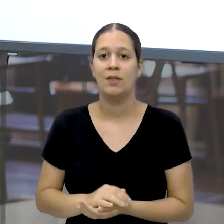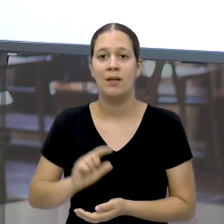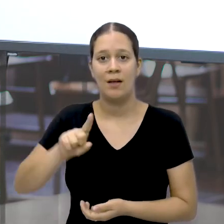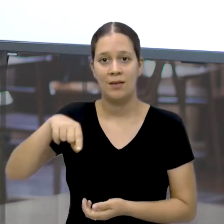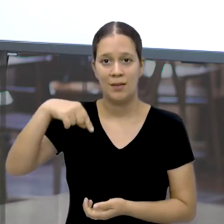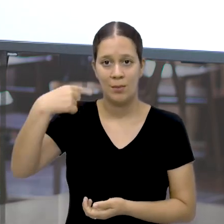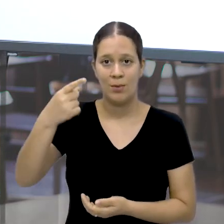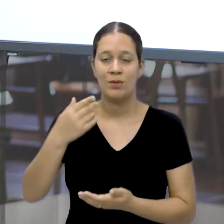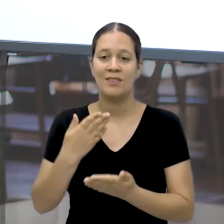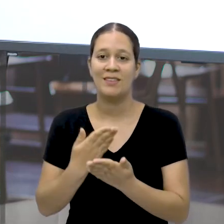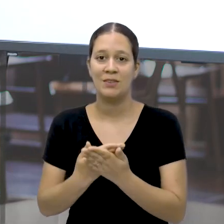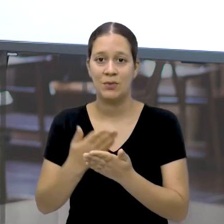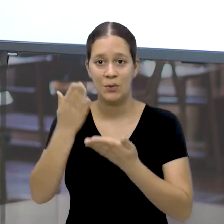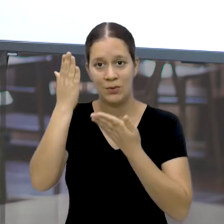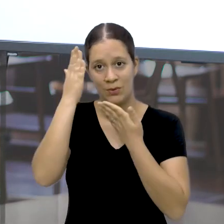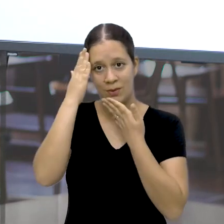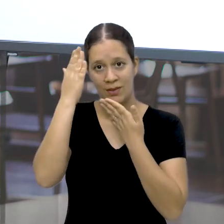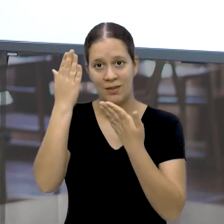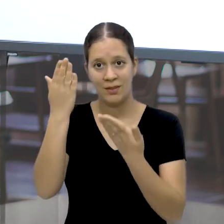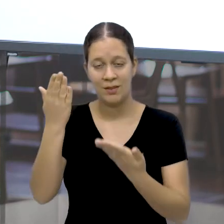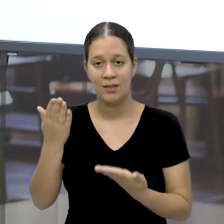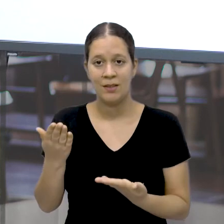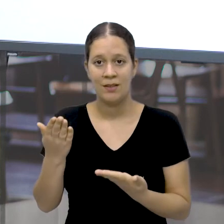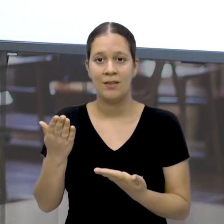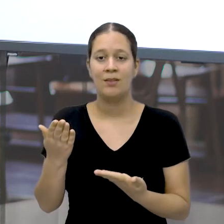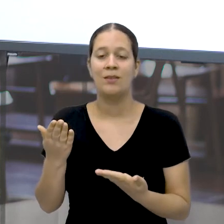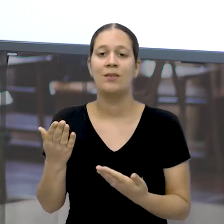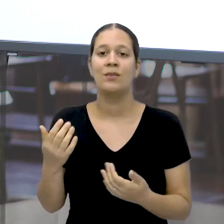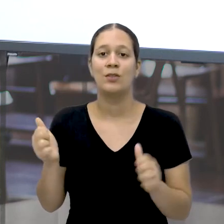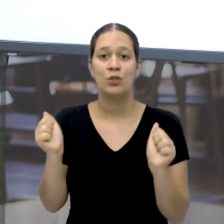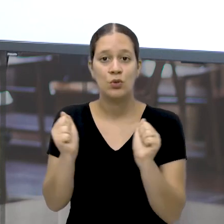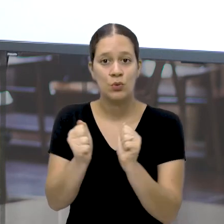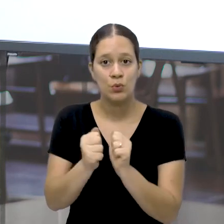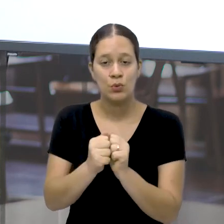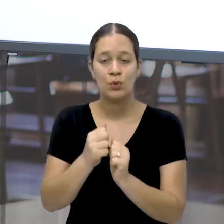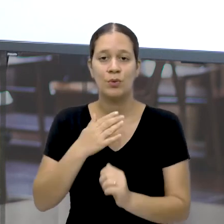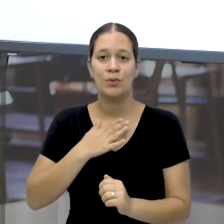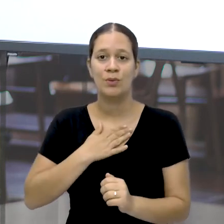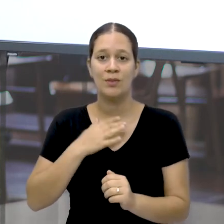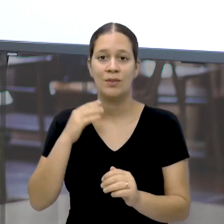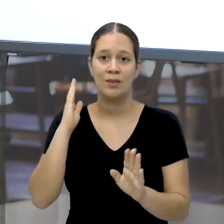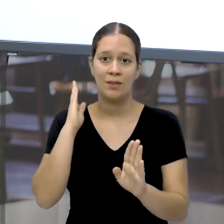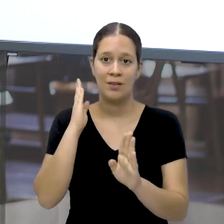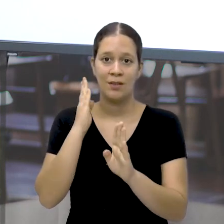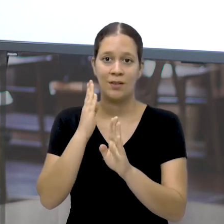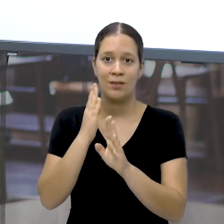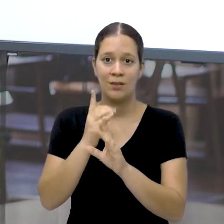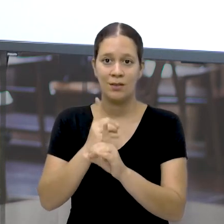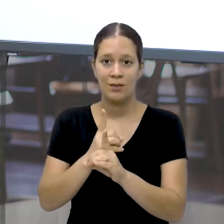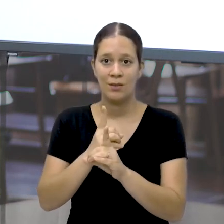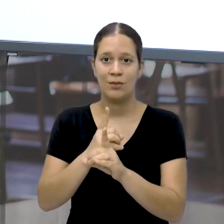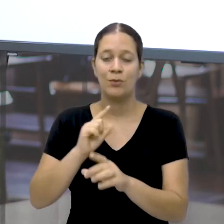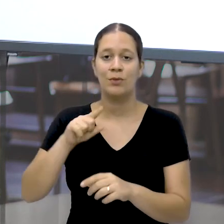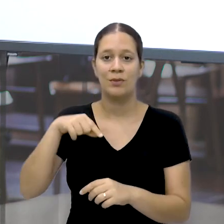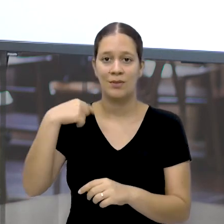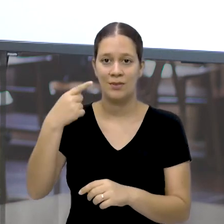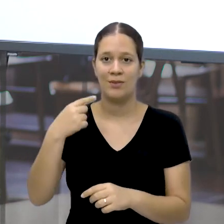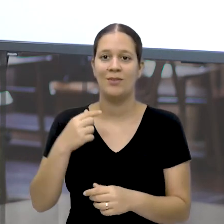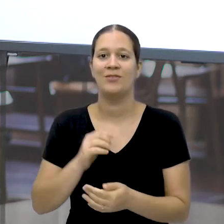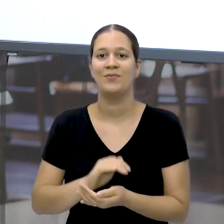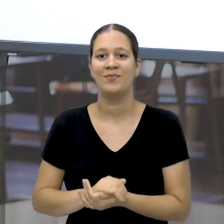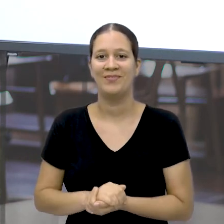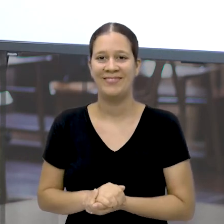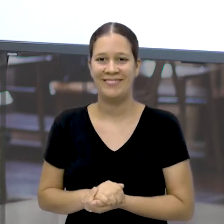a próxima aula Eu agradeço Por vocês Estarem comigo E nos encontramos Para a coleção Do nosso material Tchau, tchau